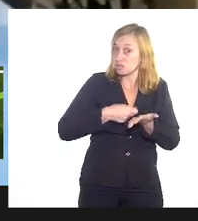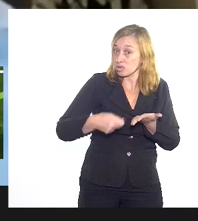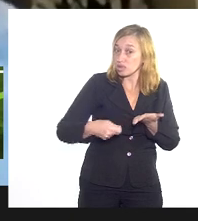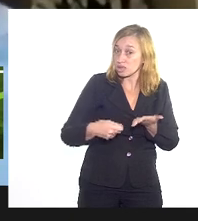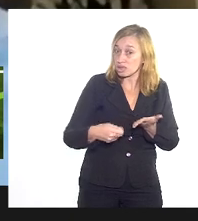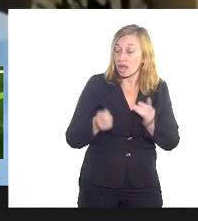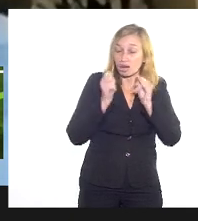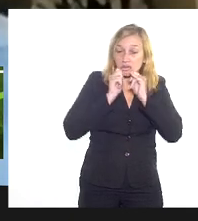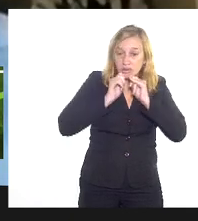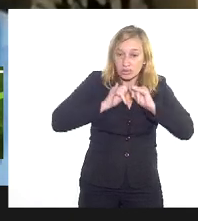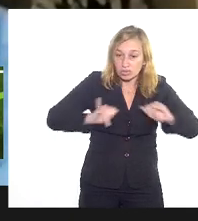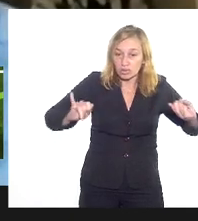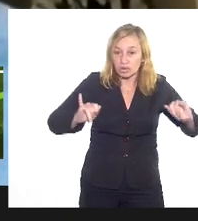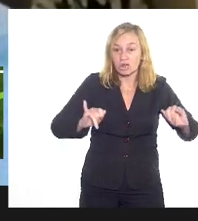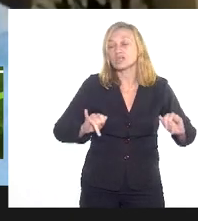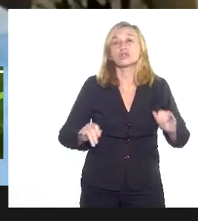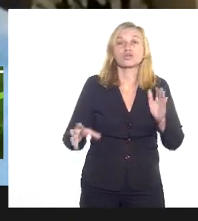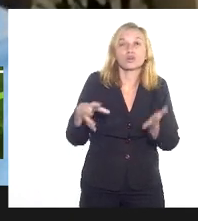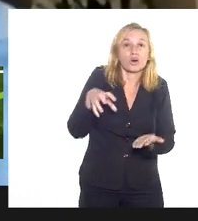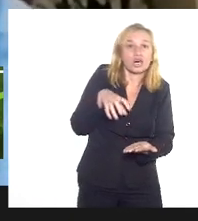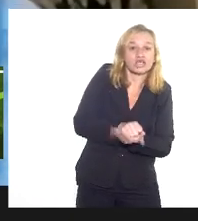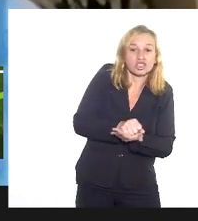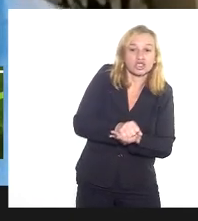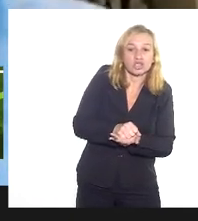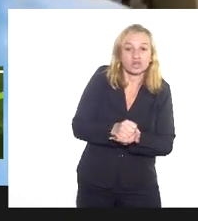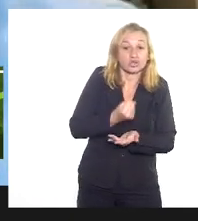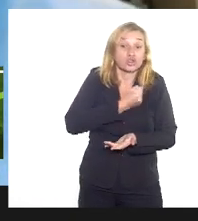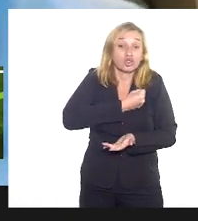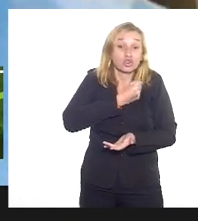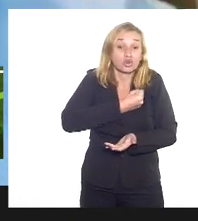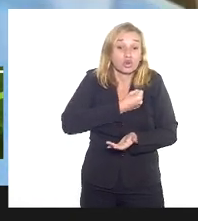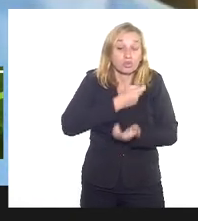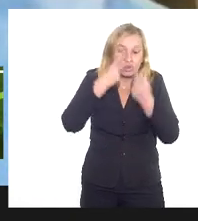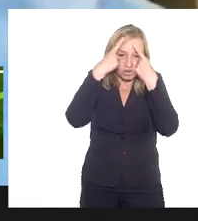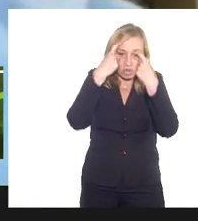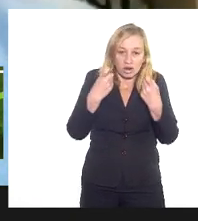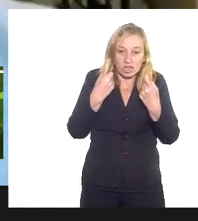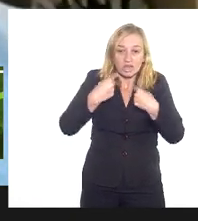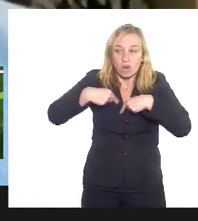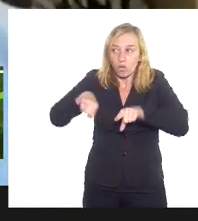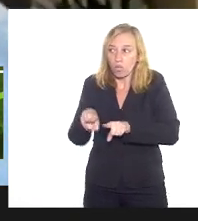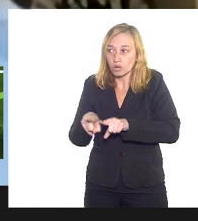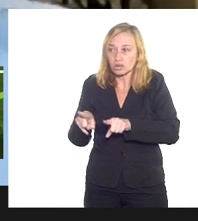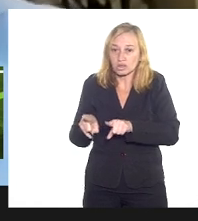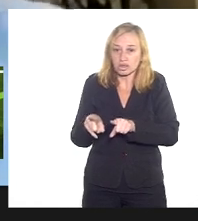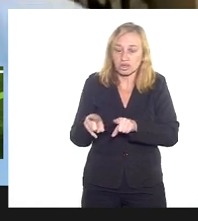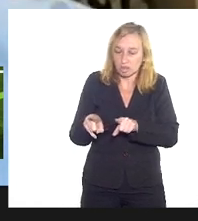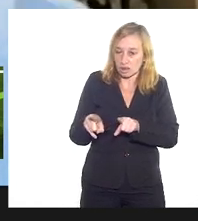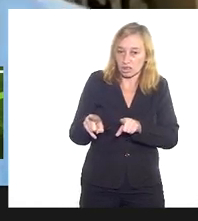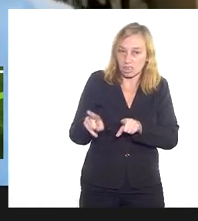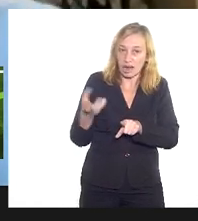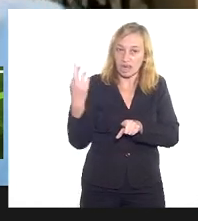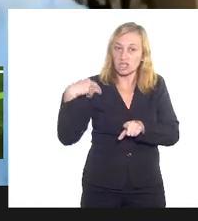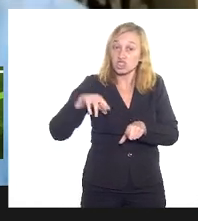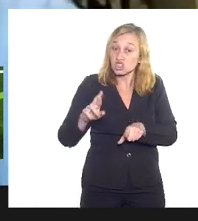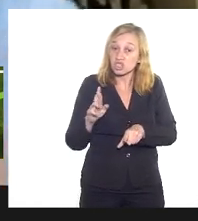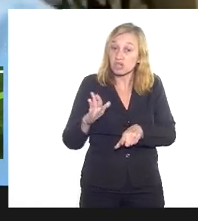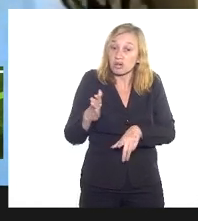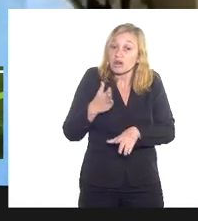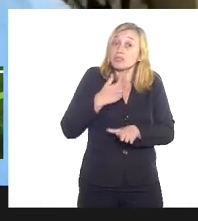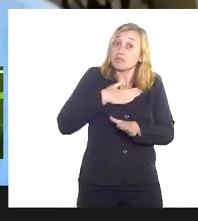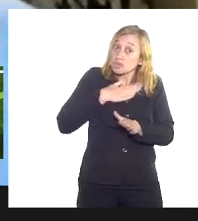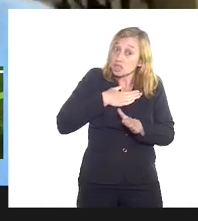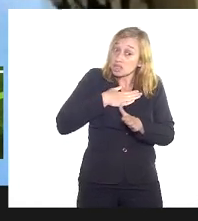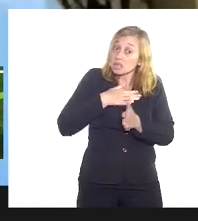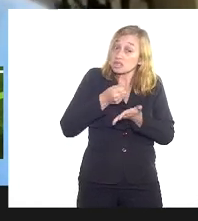divulgação do registro dos dados de violência contra ataques às instituições religiosas, também de minha autoria. só para você